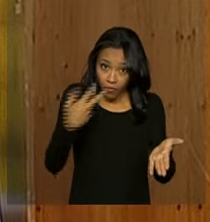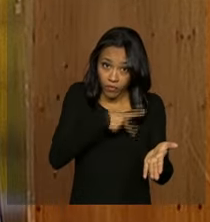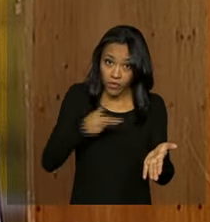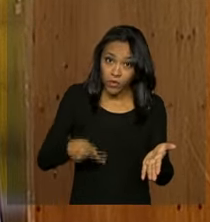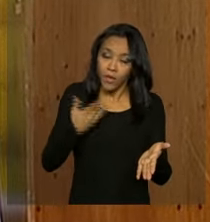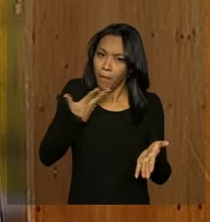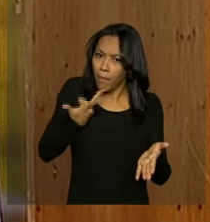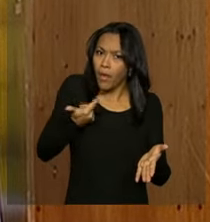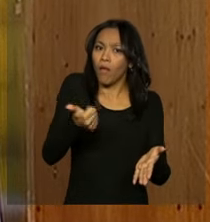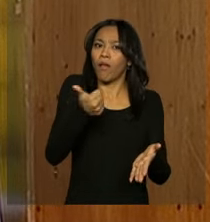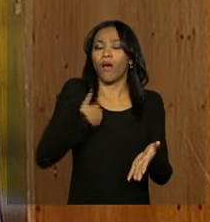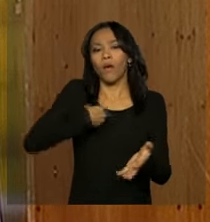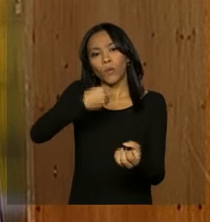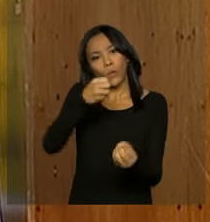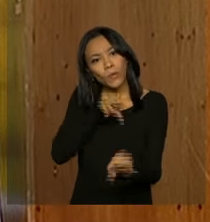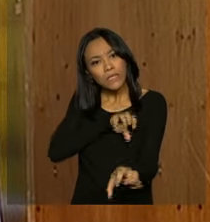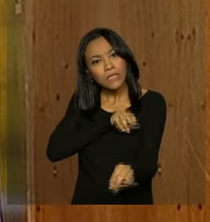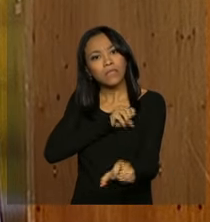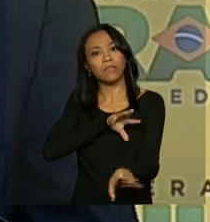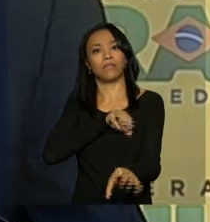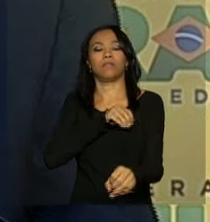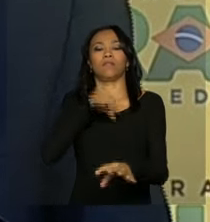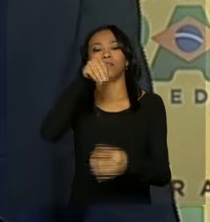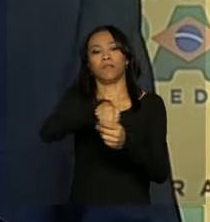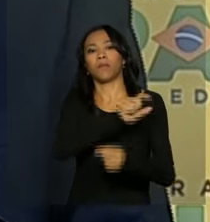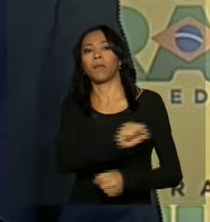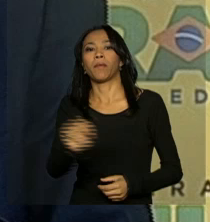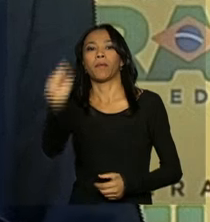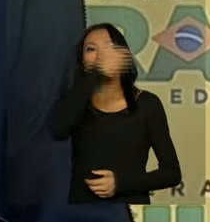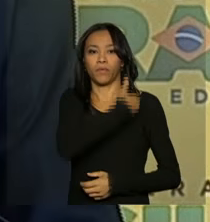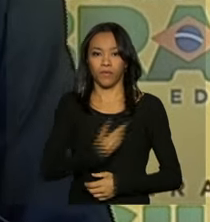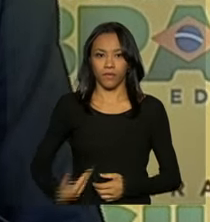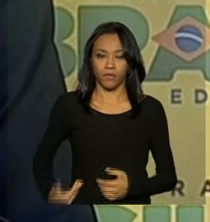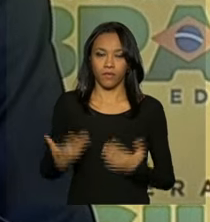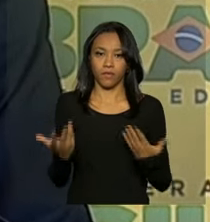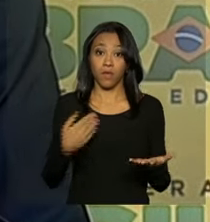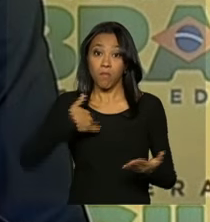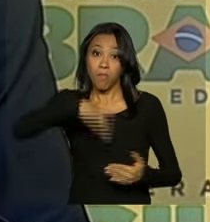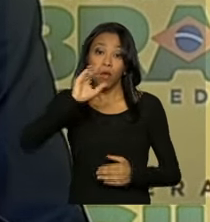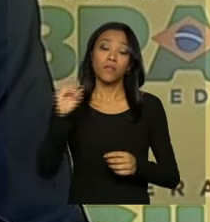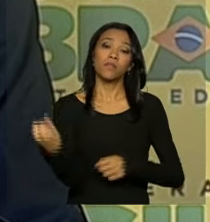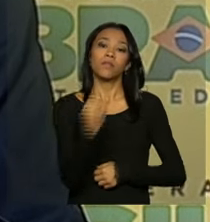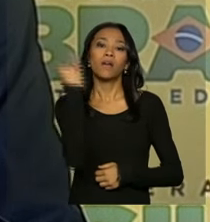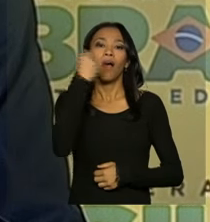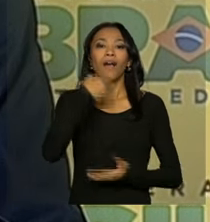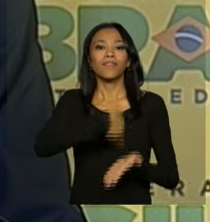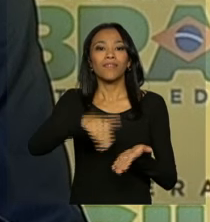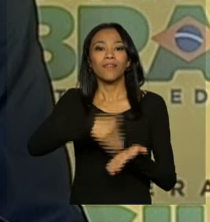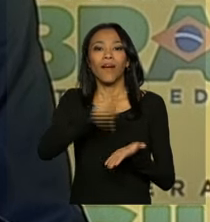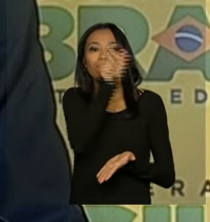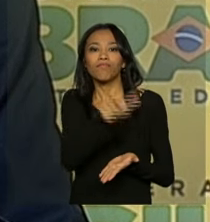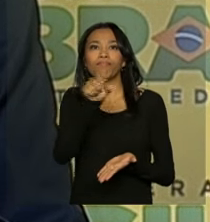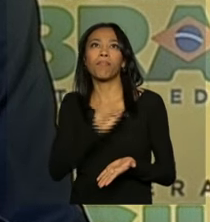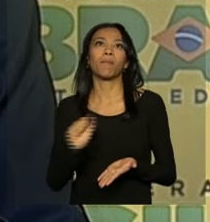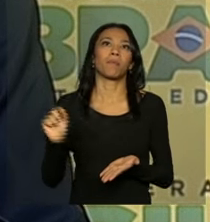e melhorar a qualidade do ensino público. O mais importante agora são os secretários de educação, as redes,